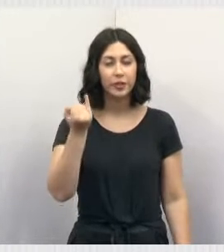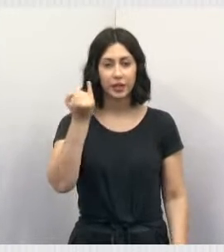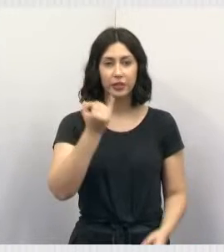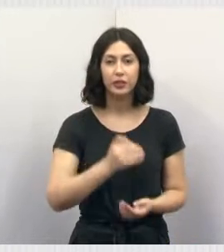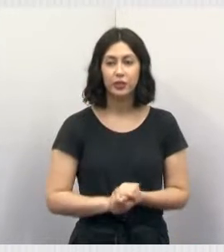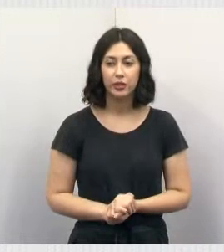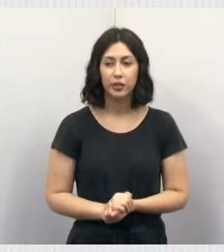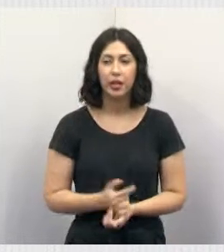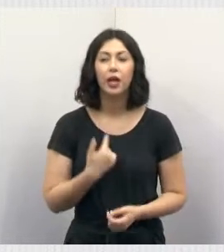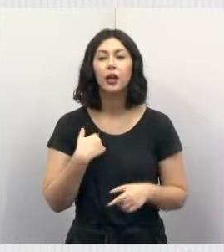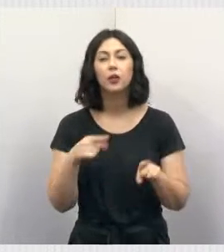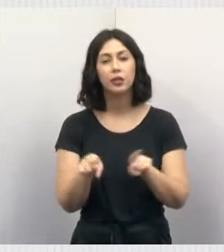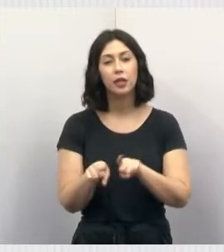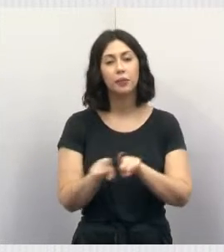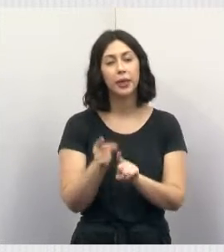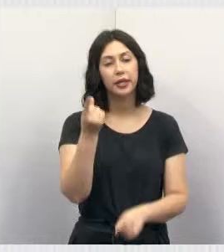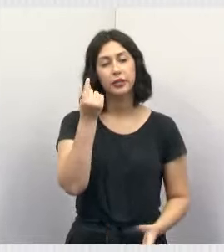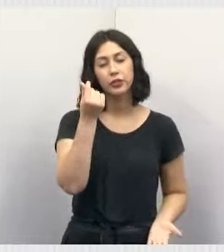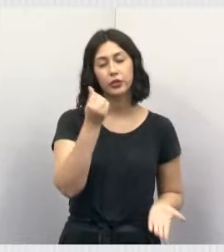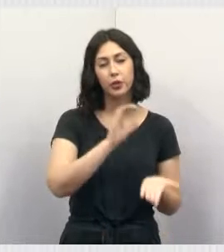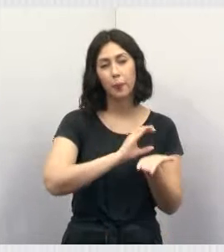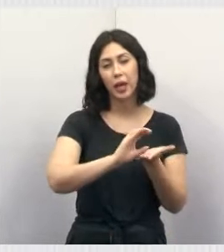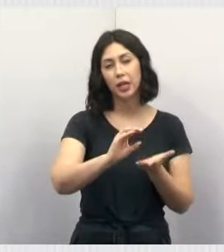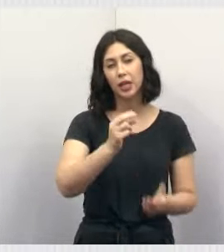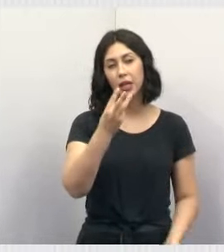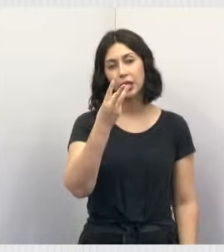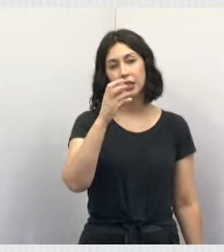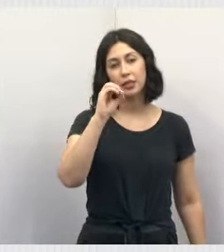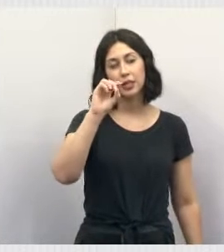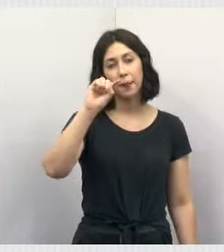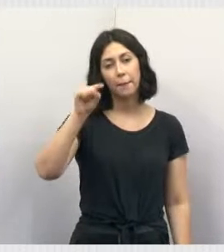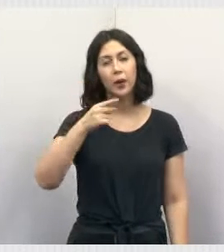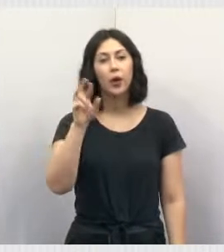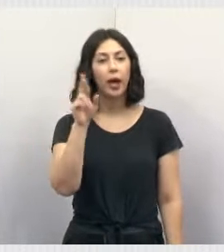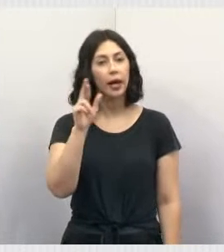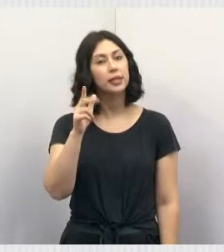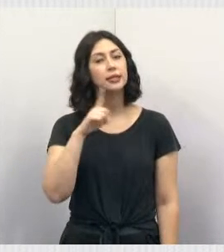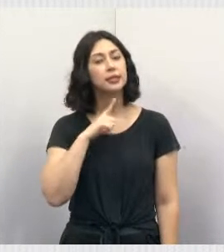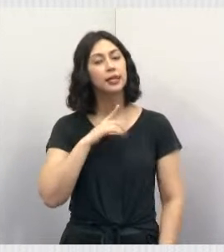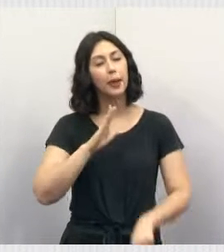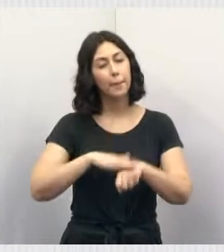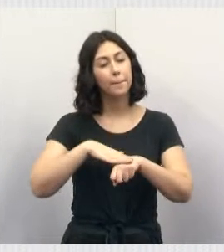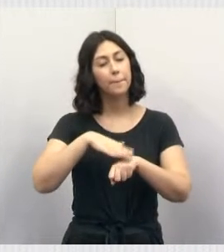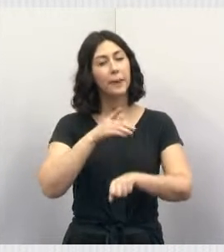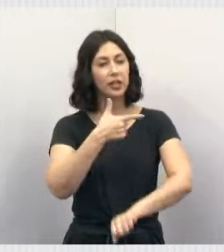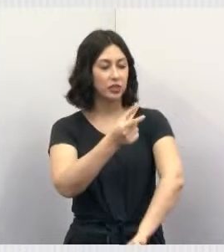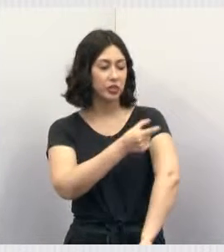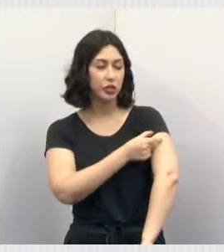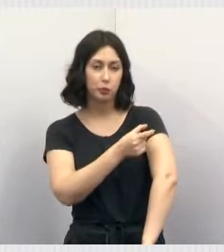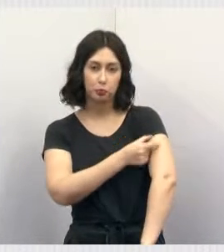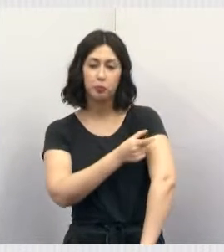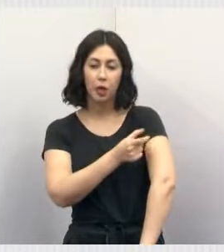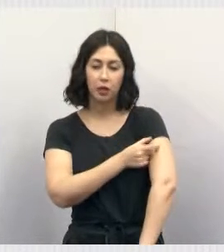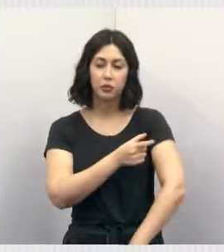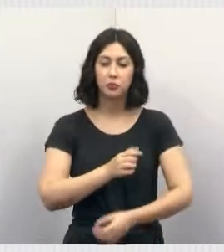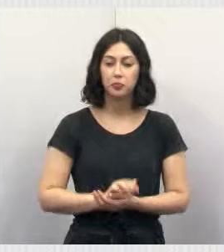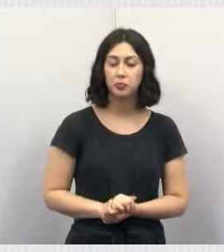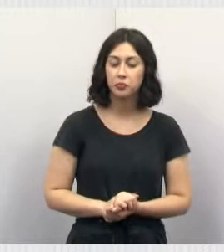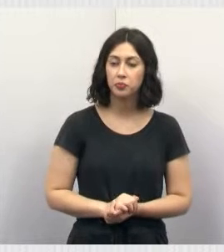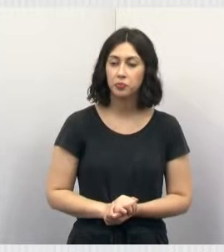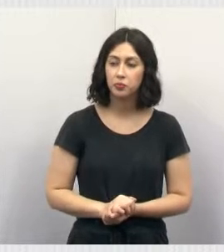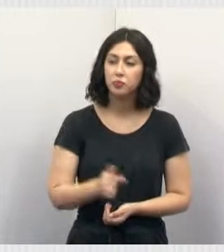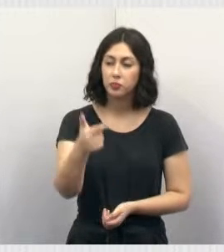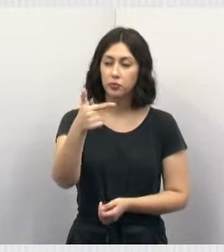microchipagem. Eu também enviei uma emenda de R$ mil para aumentar essa chipagem de animais durante a castração.